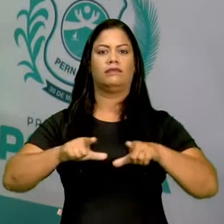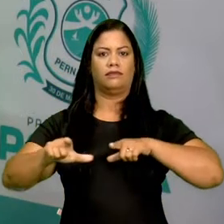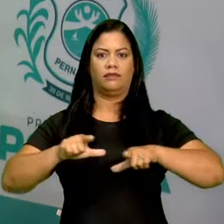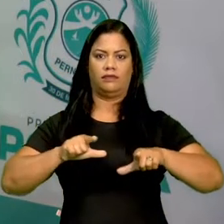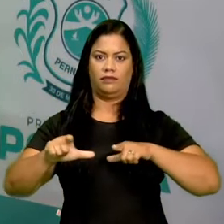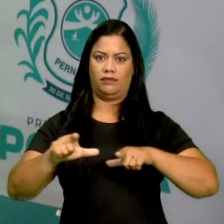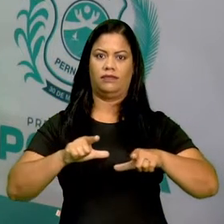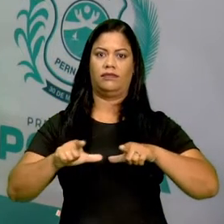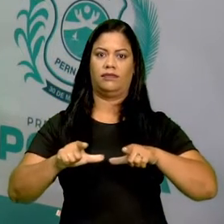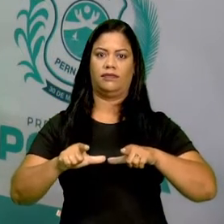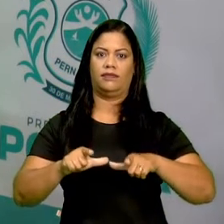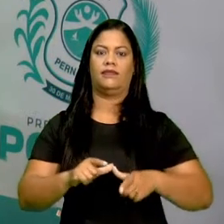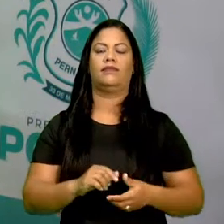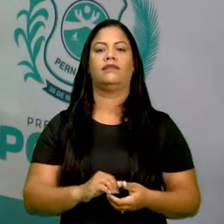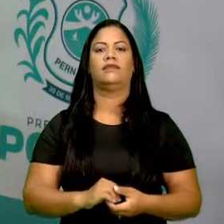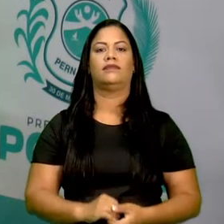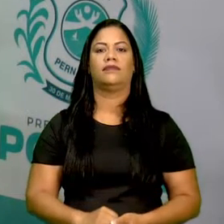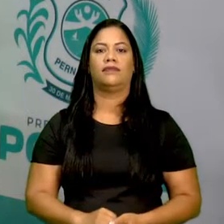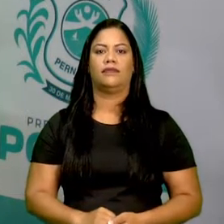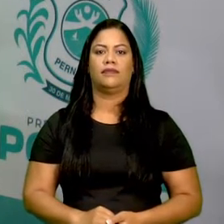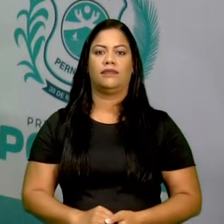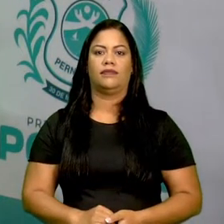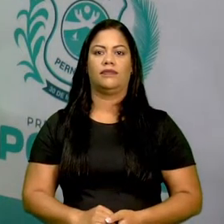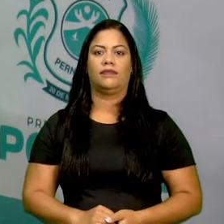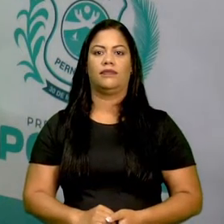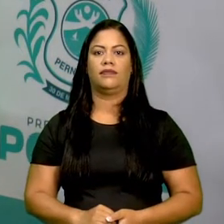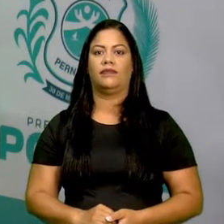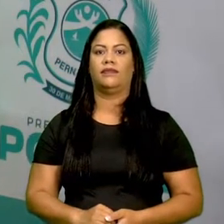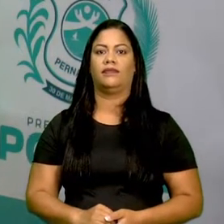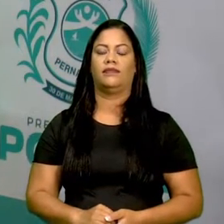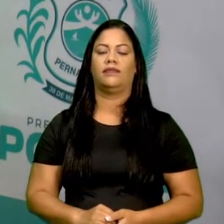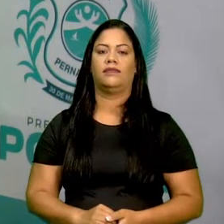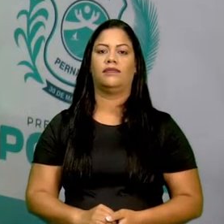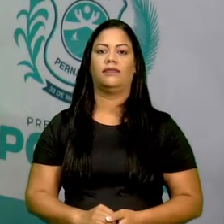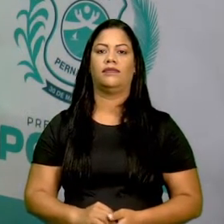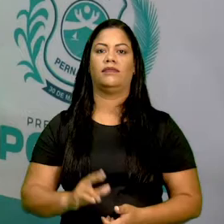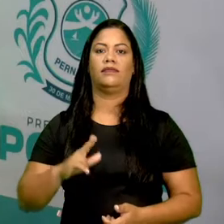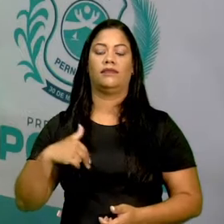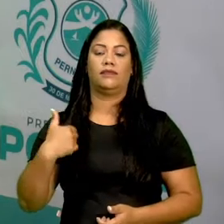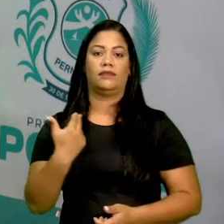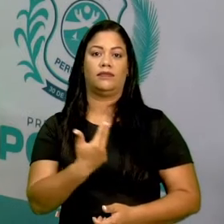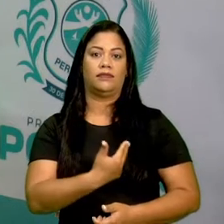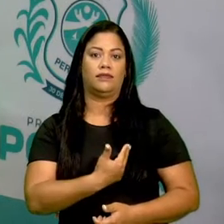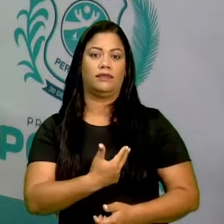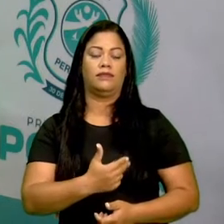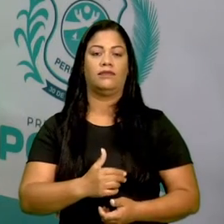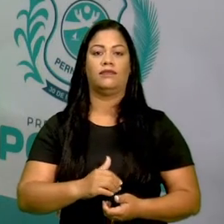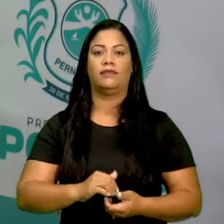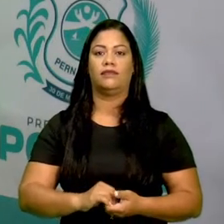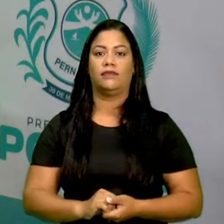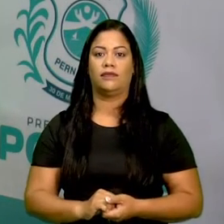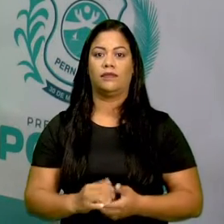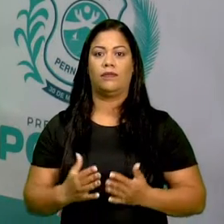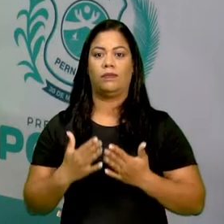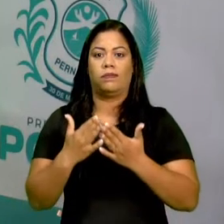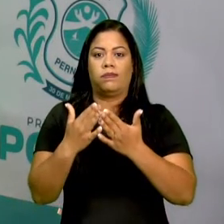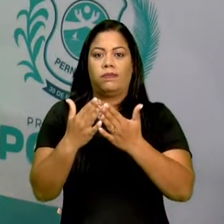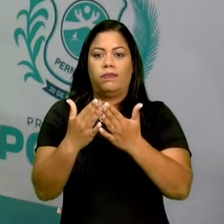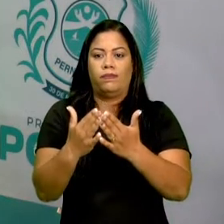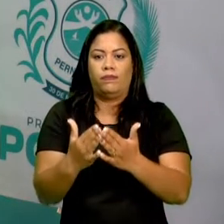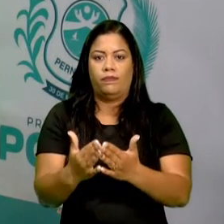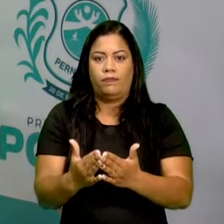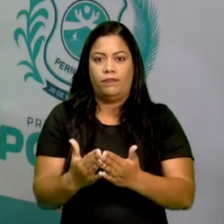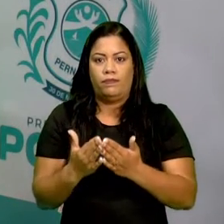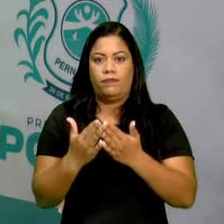em suas dependências, tá certo? Aqui é o nosso, é um navio, né, que foi